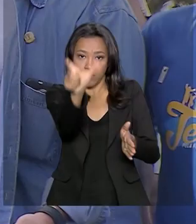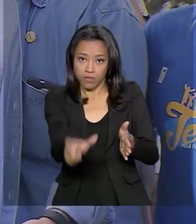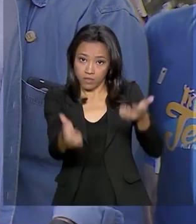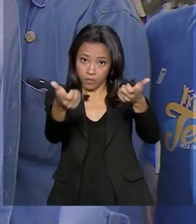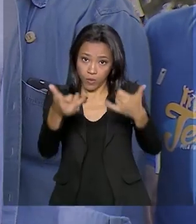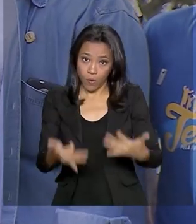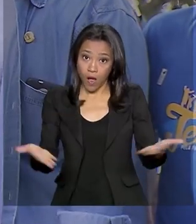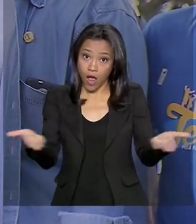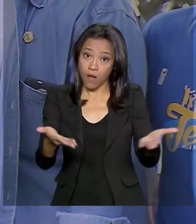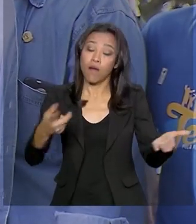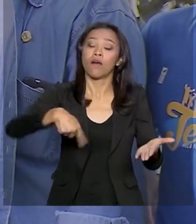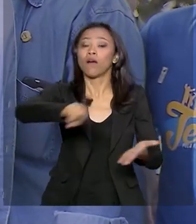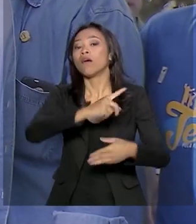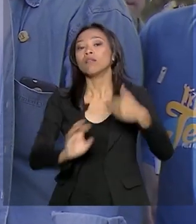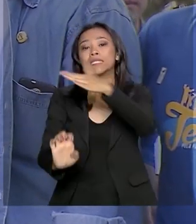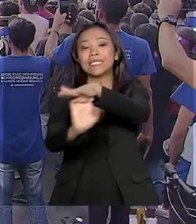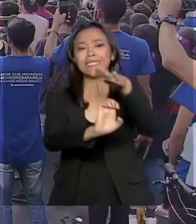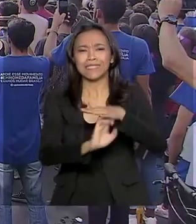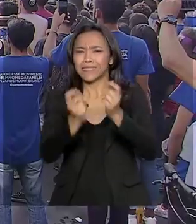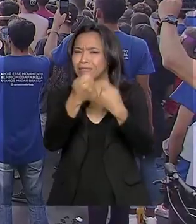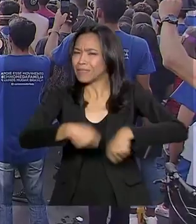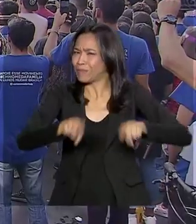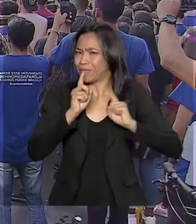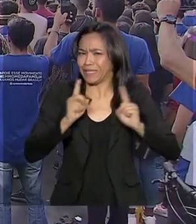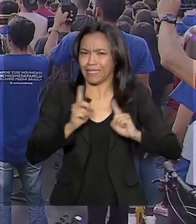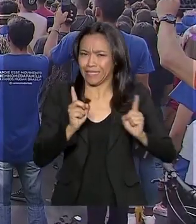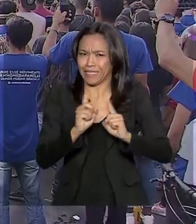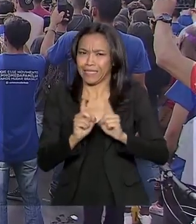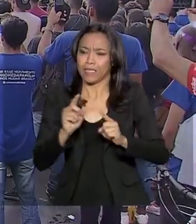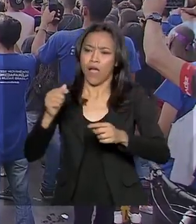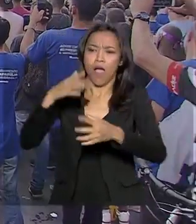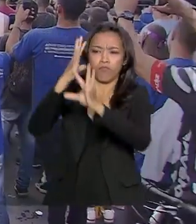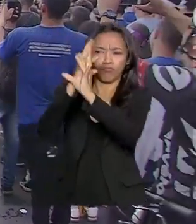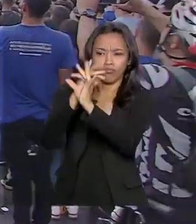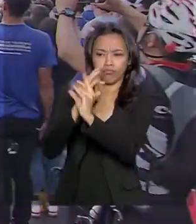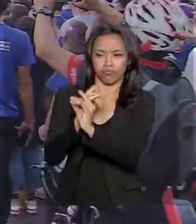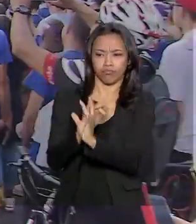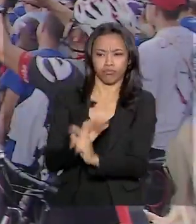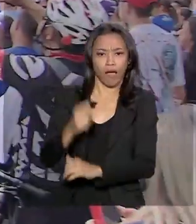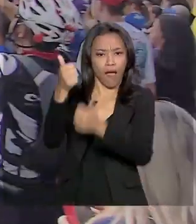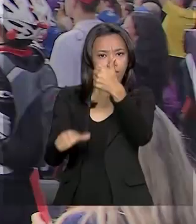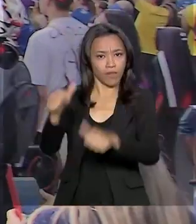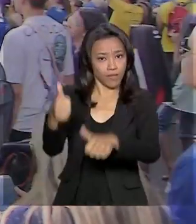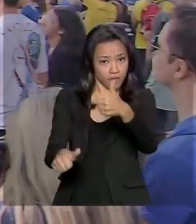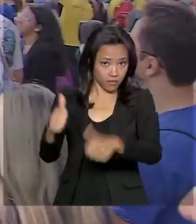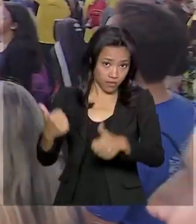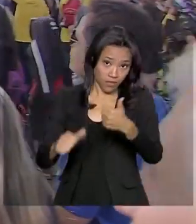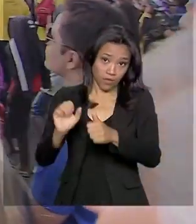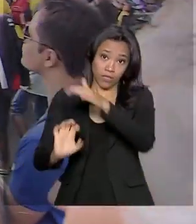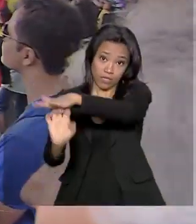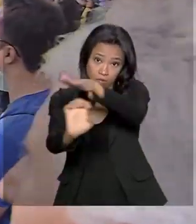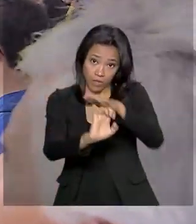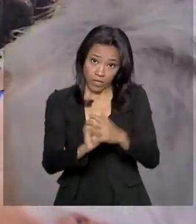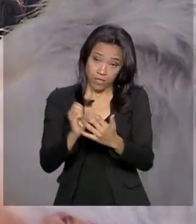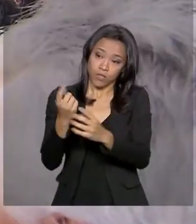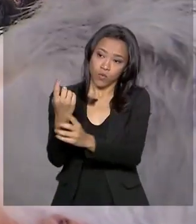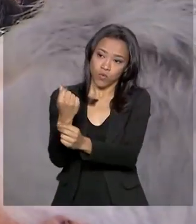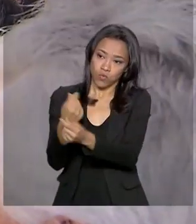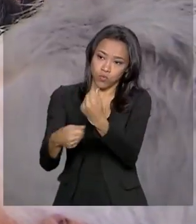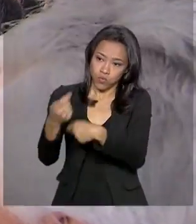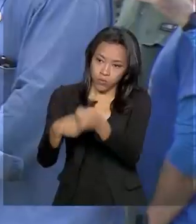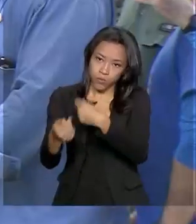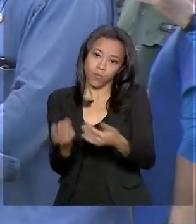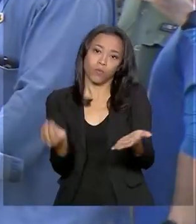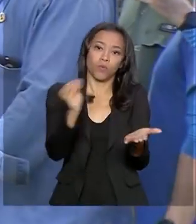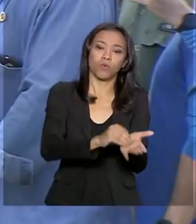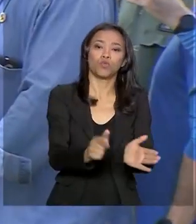as empresas não vão mais precisar publicar seus balancetes de fim de ano em jornais de grande circulação. Segundo